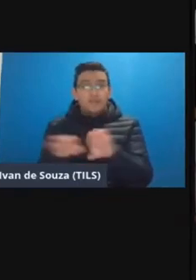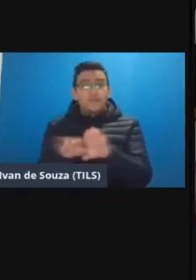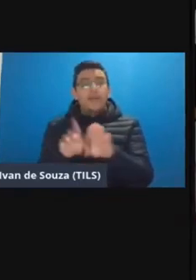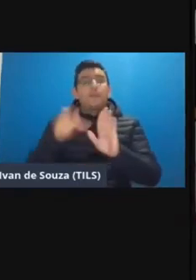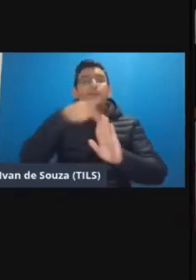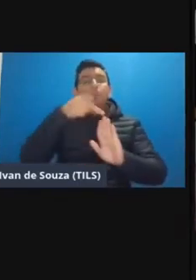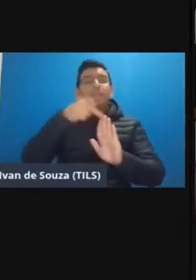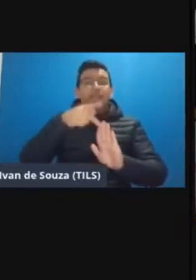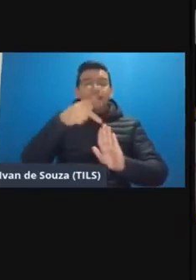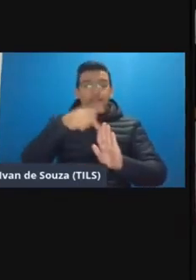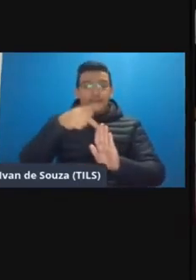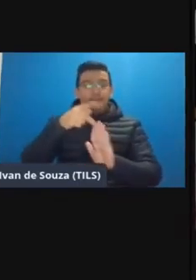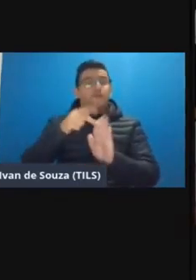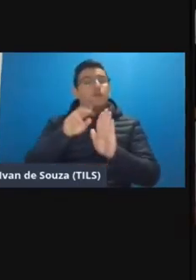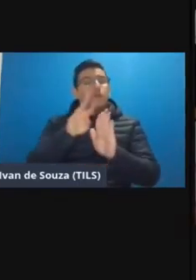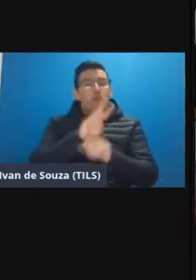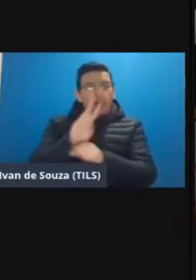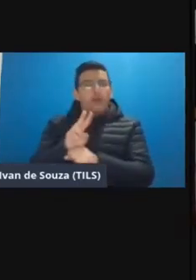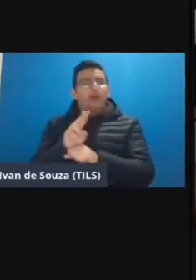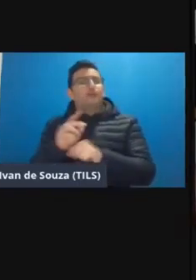portarias que foram regendo sendo